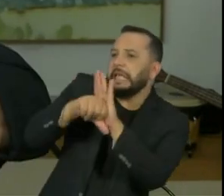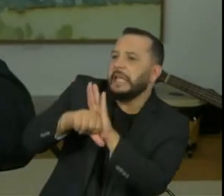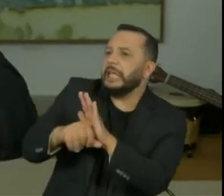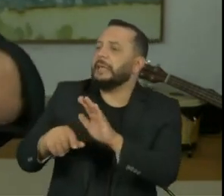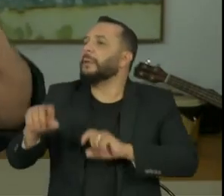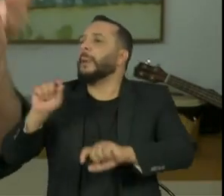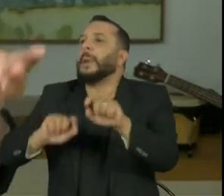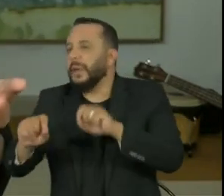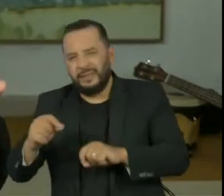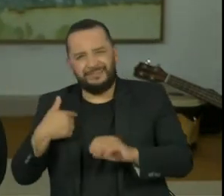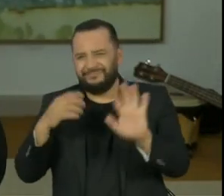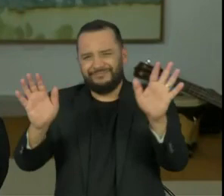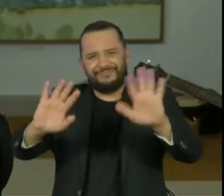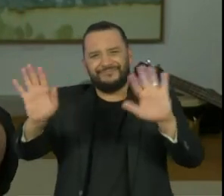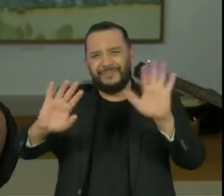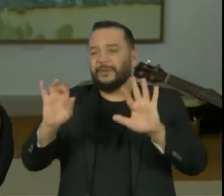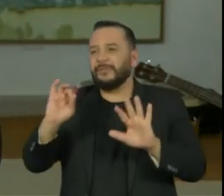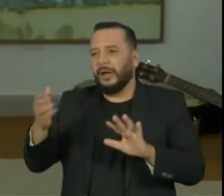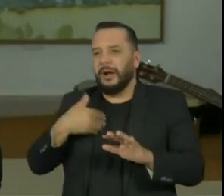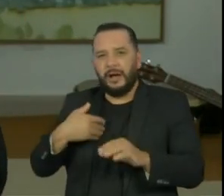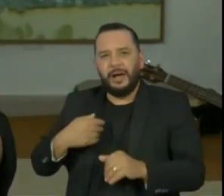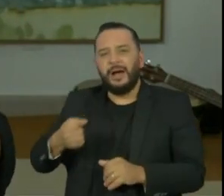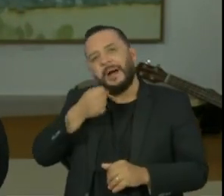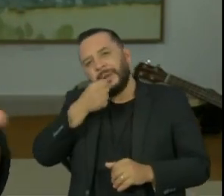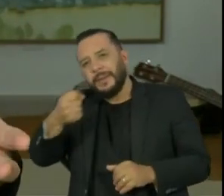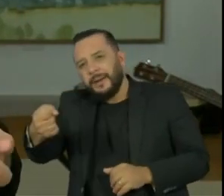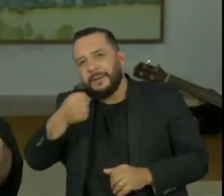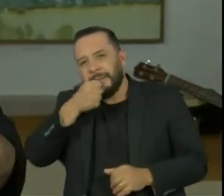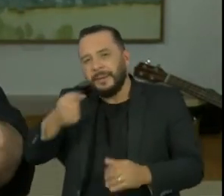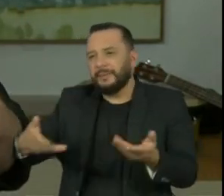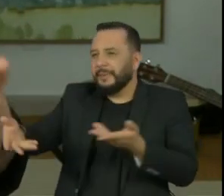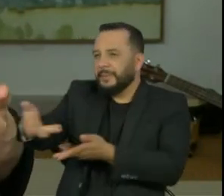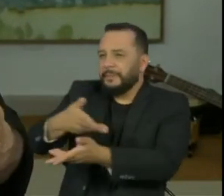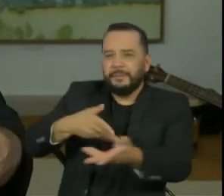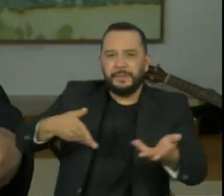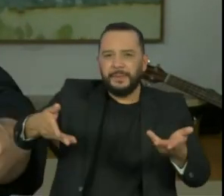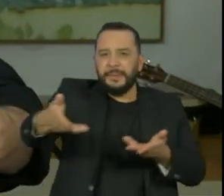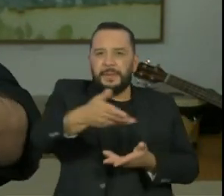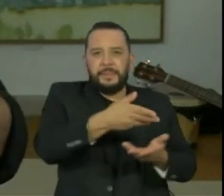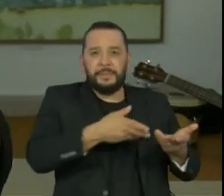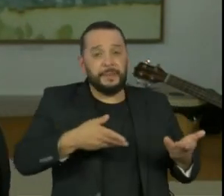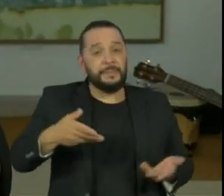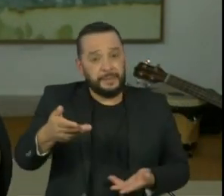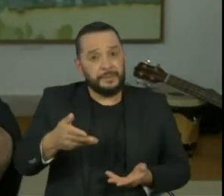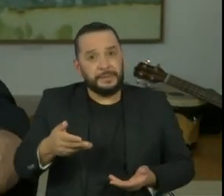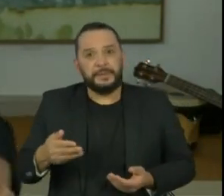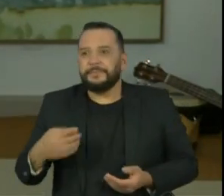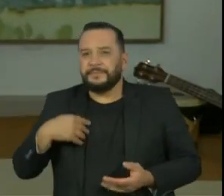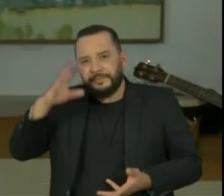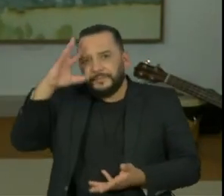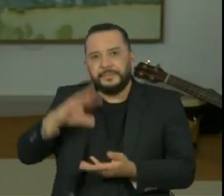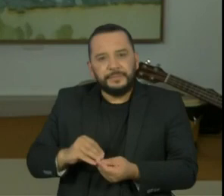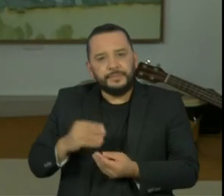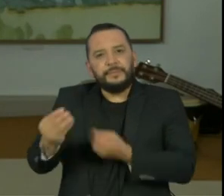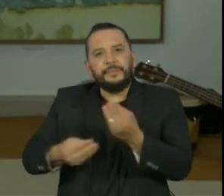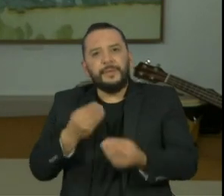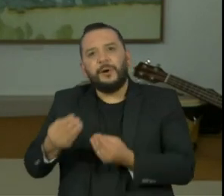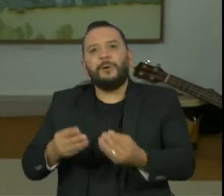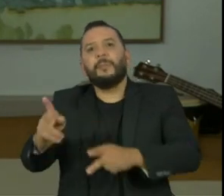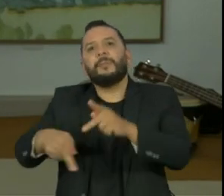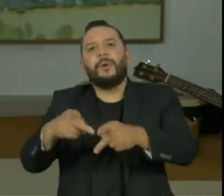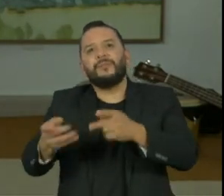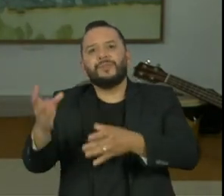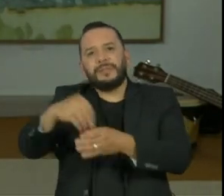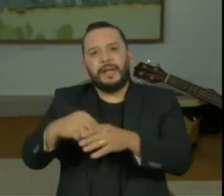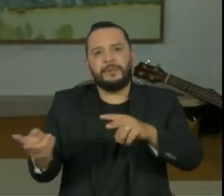mas tentar manter um coletivo que pudesse se expressar para a gente poder entender melhor o que é a população